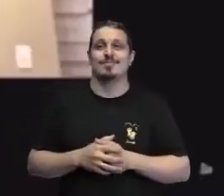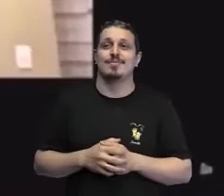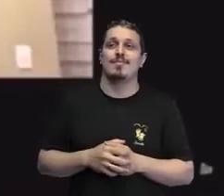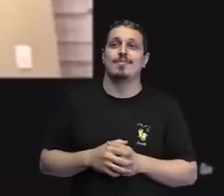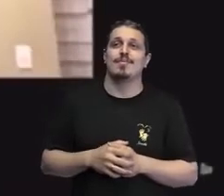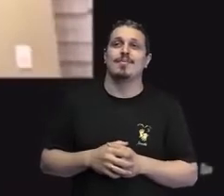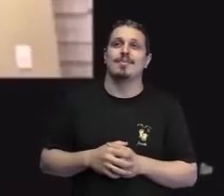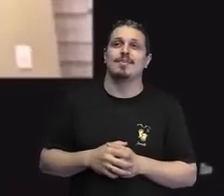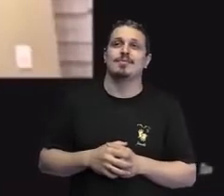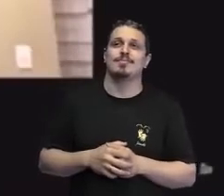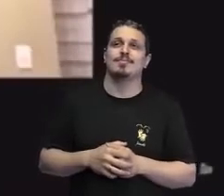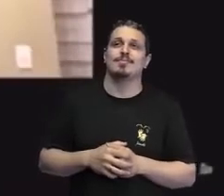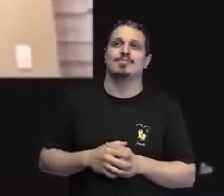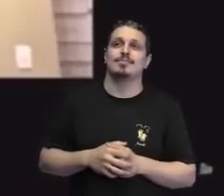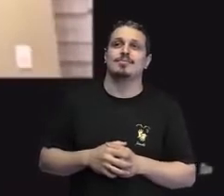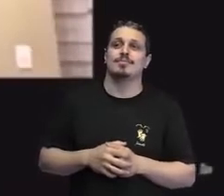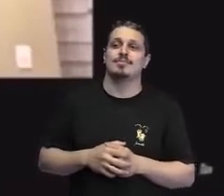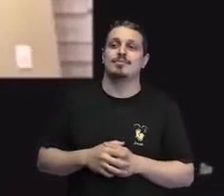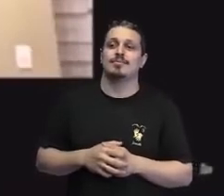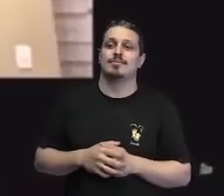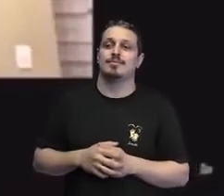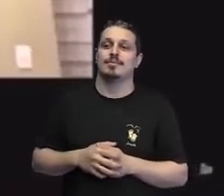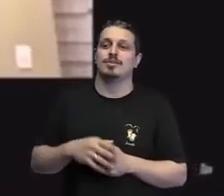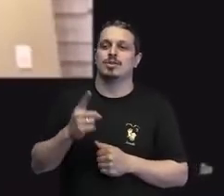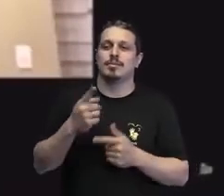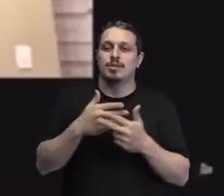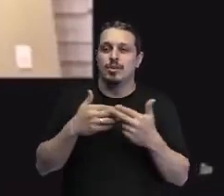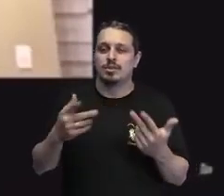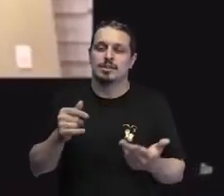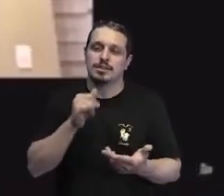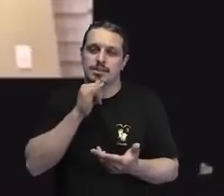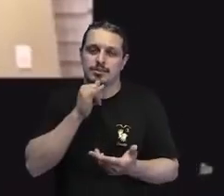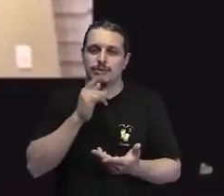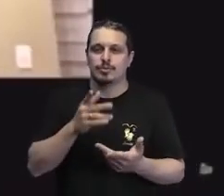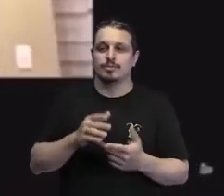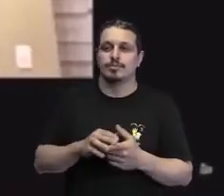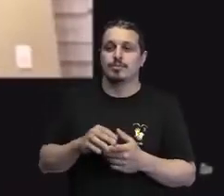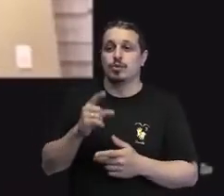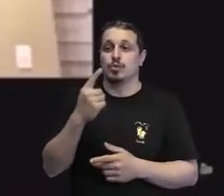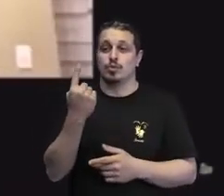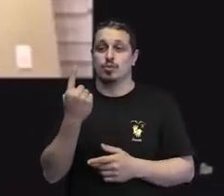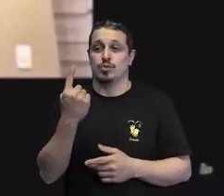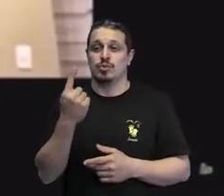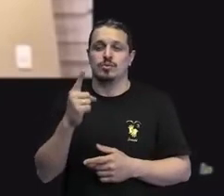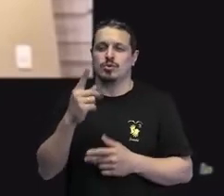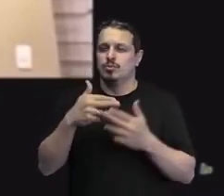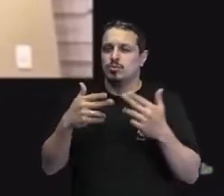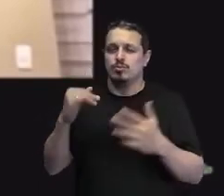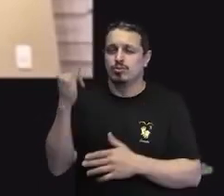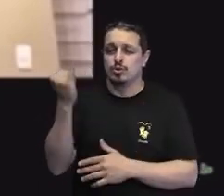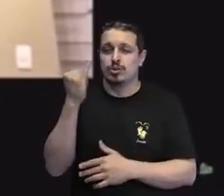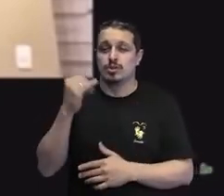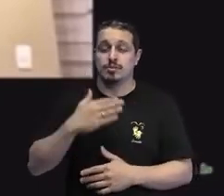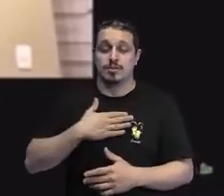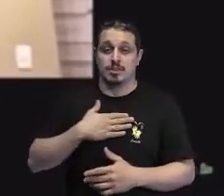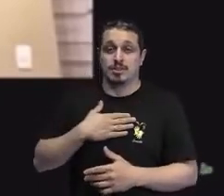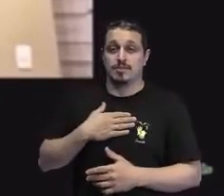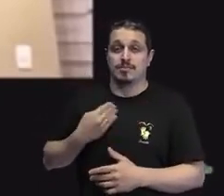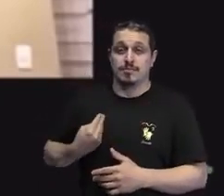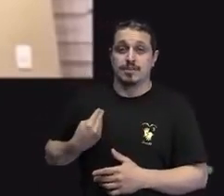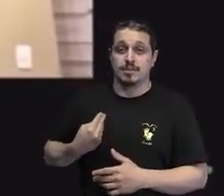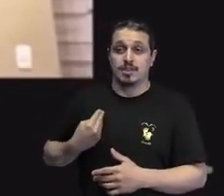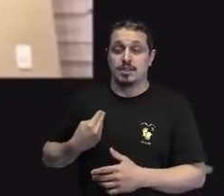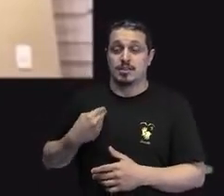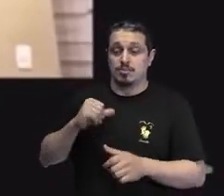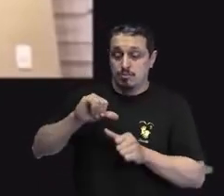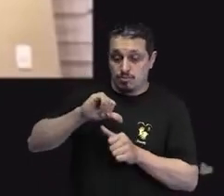As questões, quando a gente vai, fazer um passo importante na nossa vida, e está projetando, né, essa mudança,